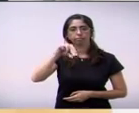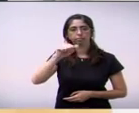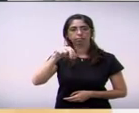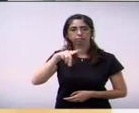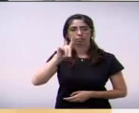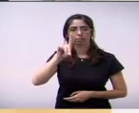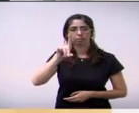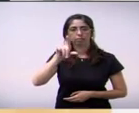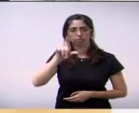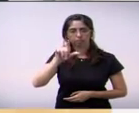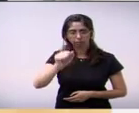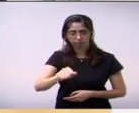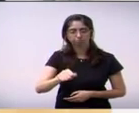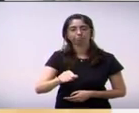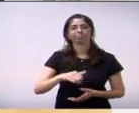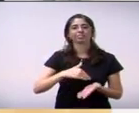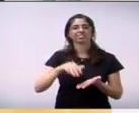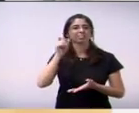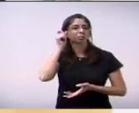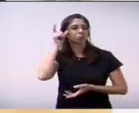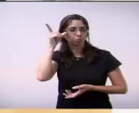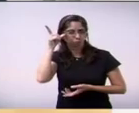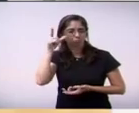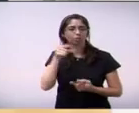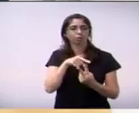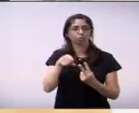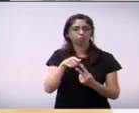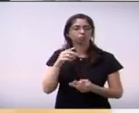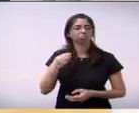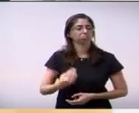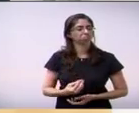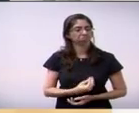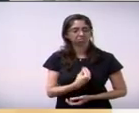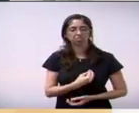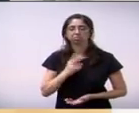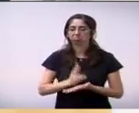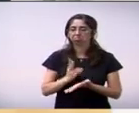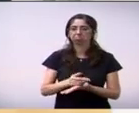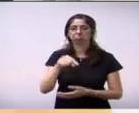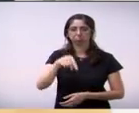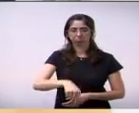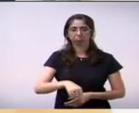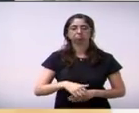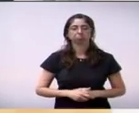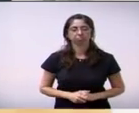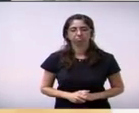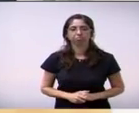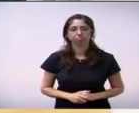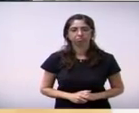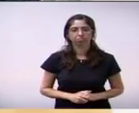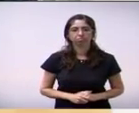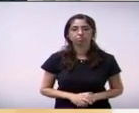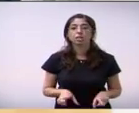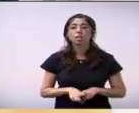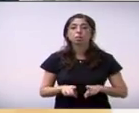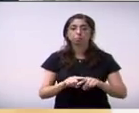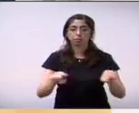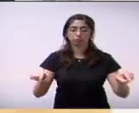saudação especial por eles estarem acompanhando a sessão e sempre ser solista ao meu gabinete